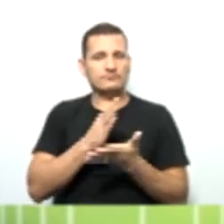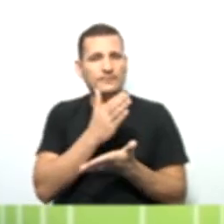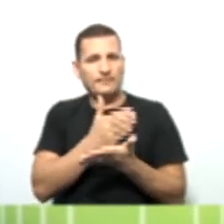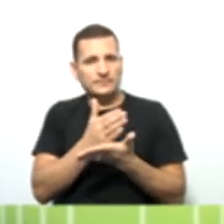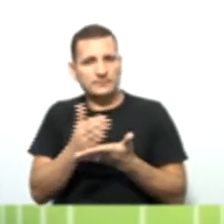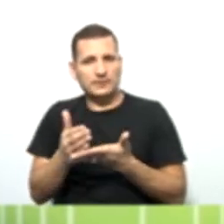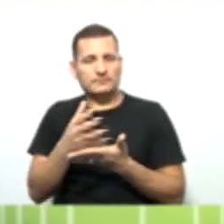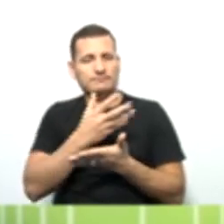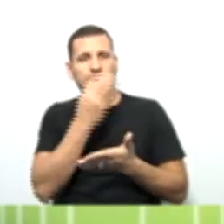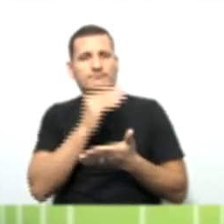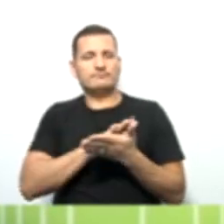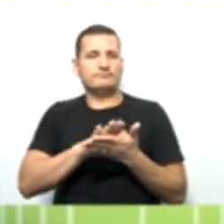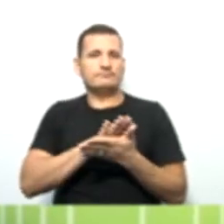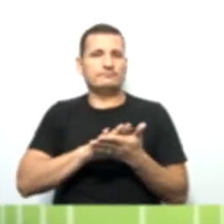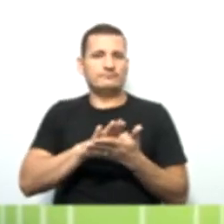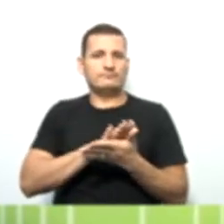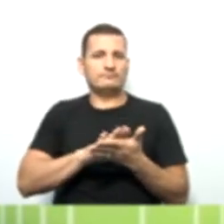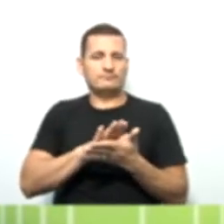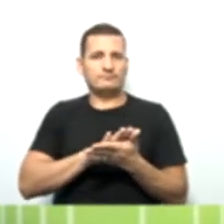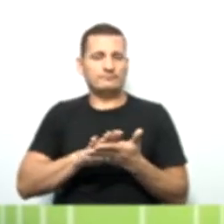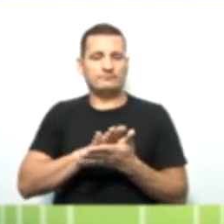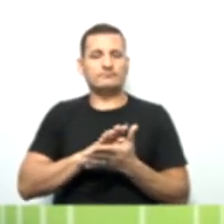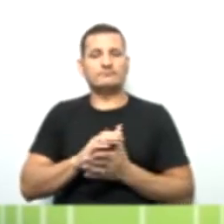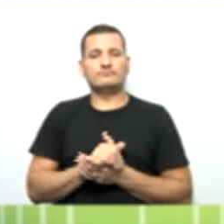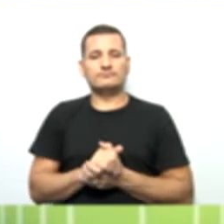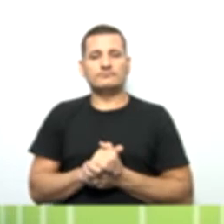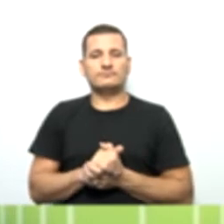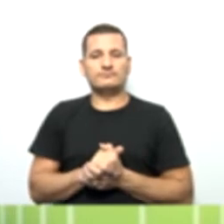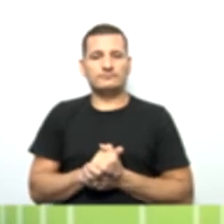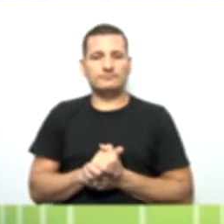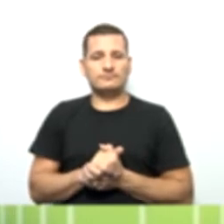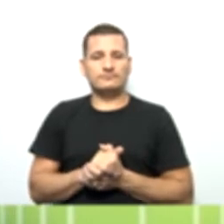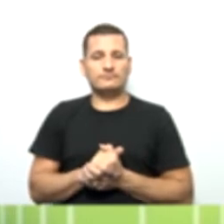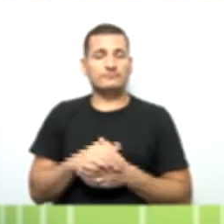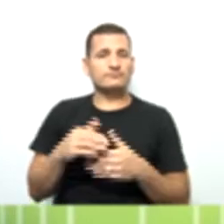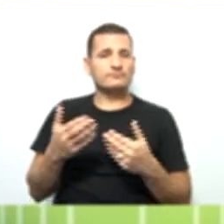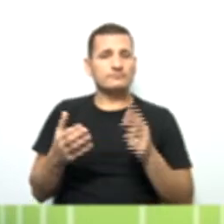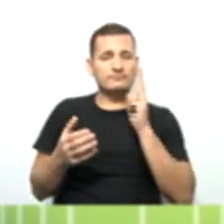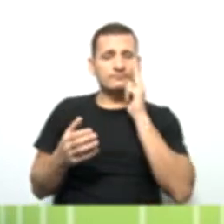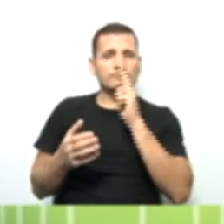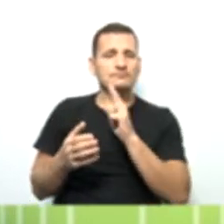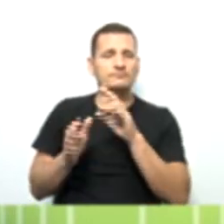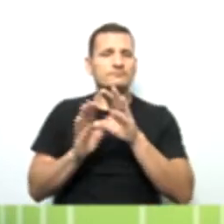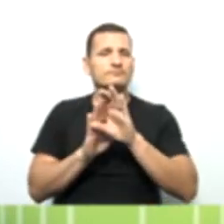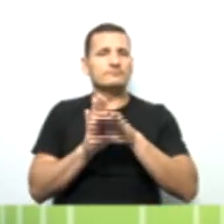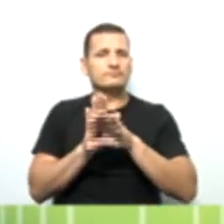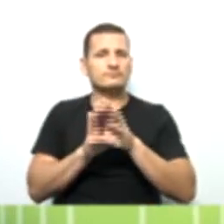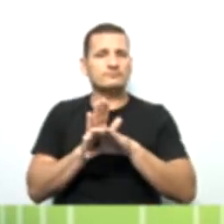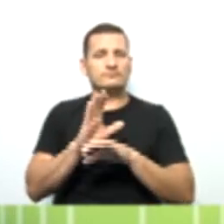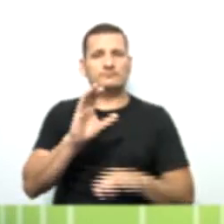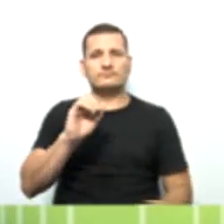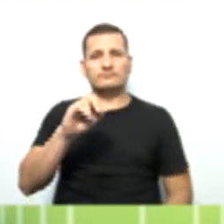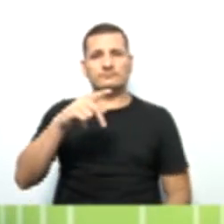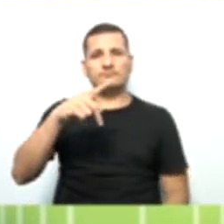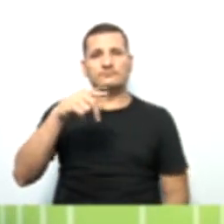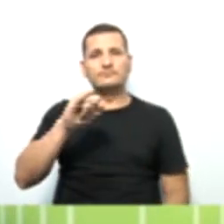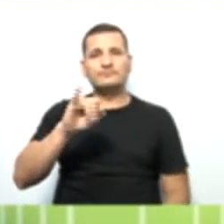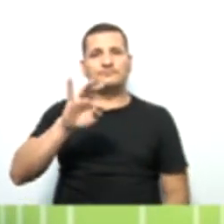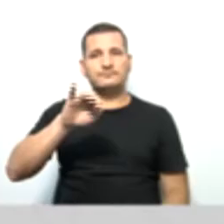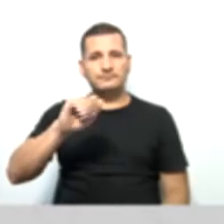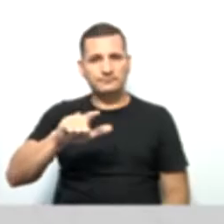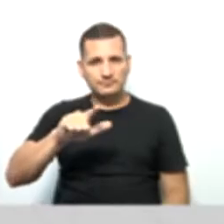esquecer de nenhuma entrada e de nenhuma saída, certo? Então, vamos ver o que é o conceito do capital social. Vamos lá?